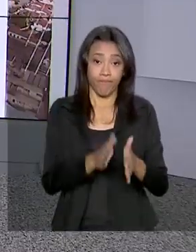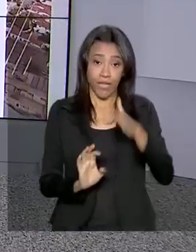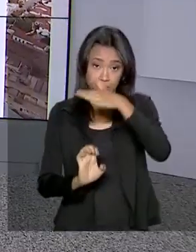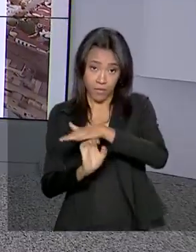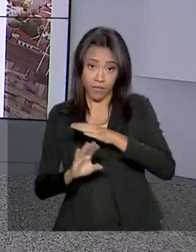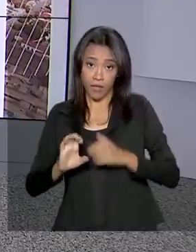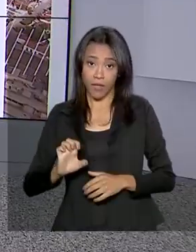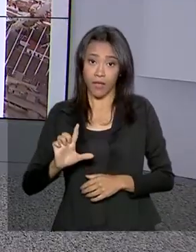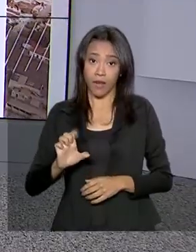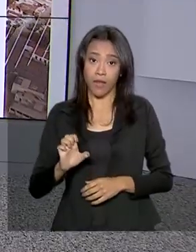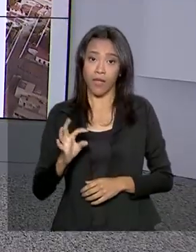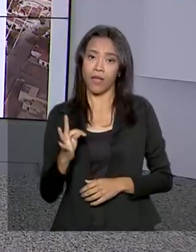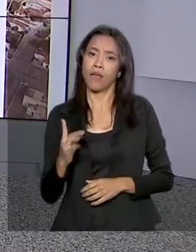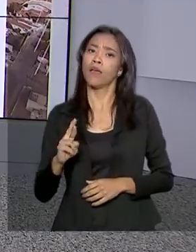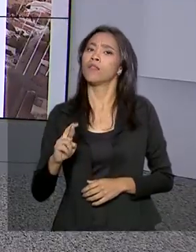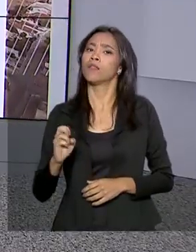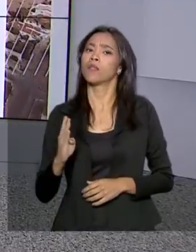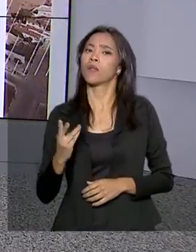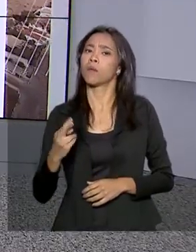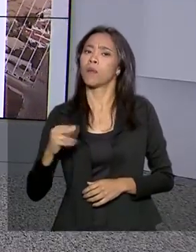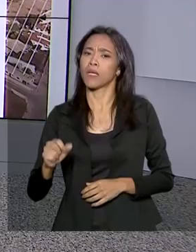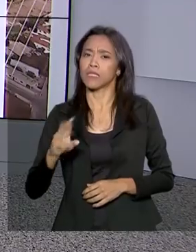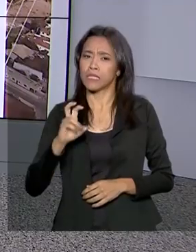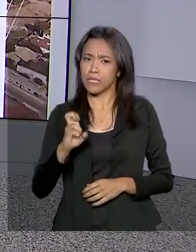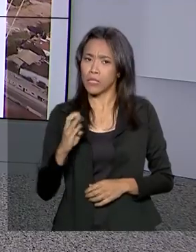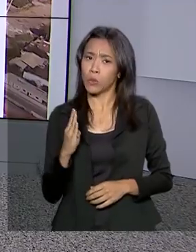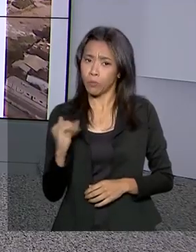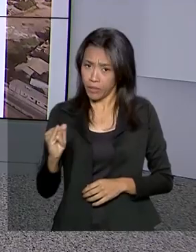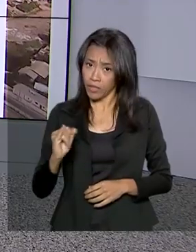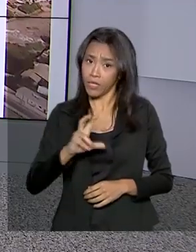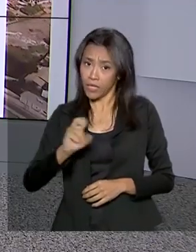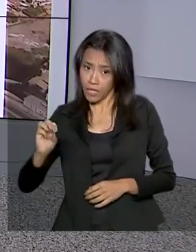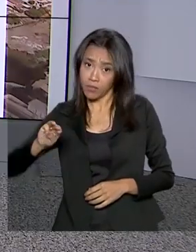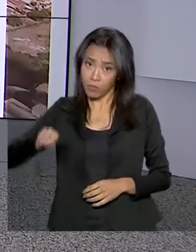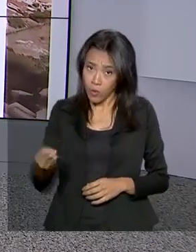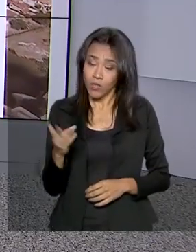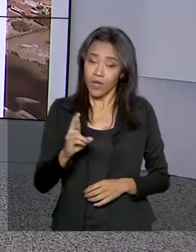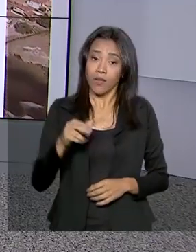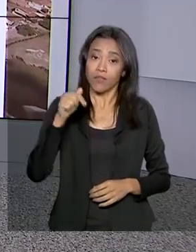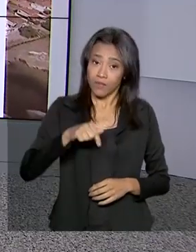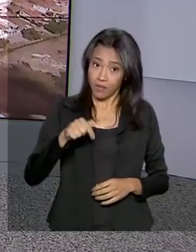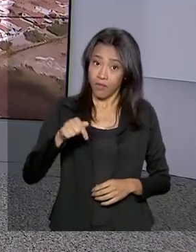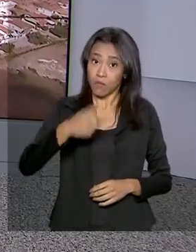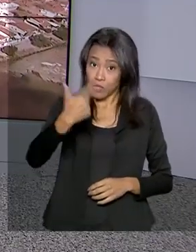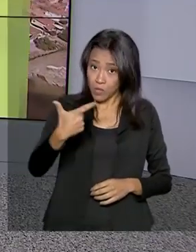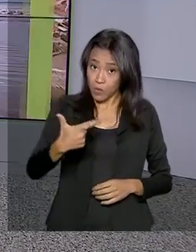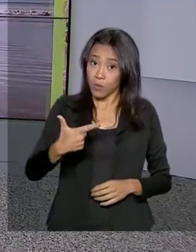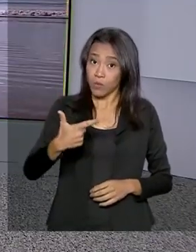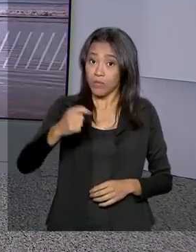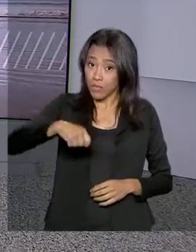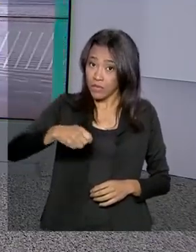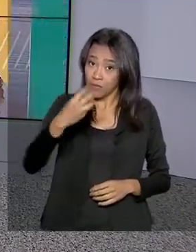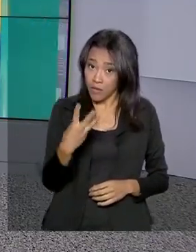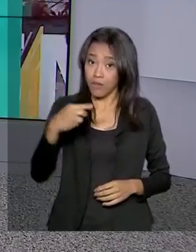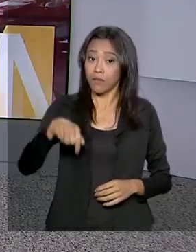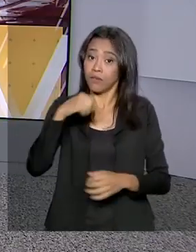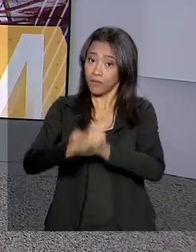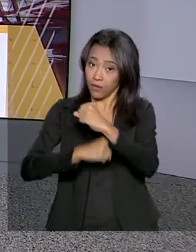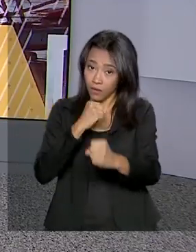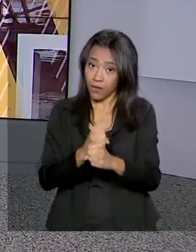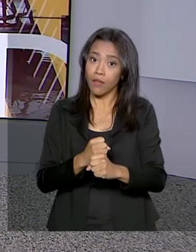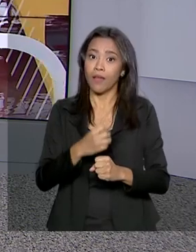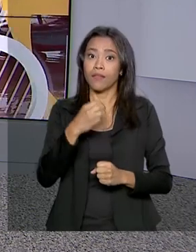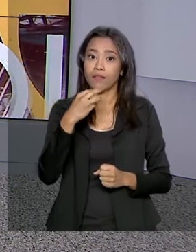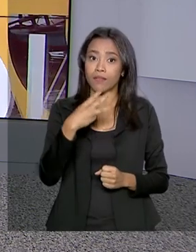teve lucro de R 5,5 bilhões no segundo trimestre deste ano. O resultado é 305%